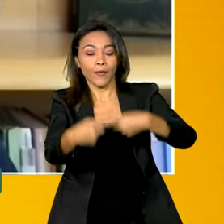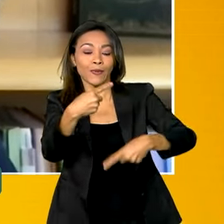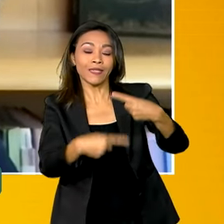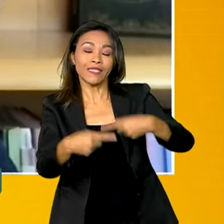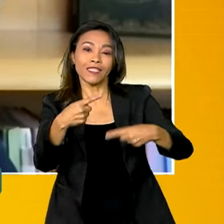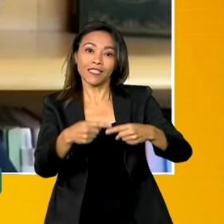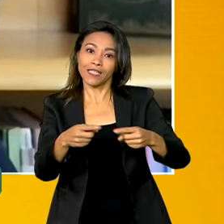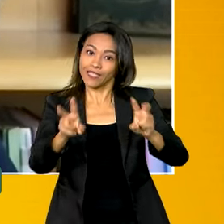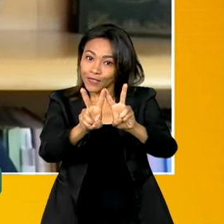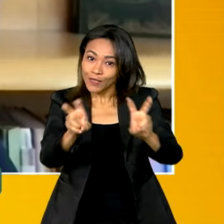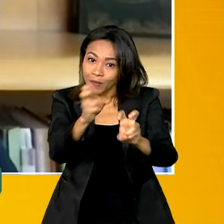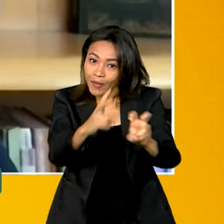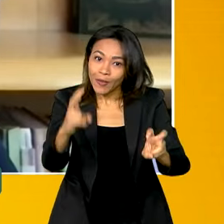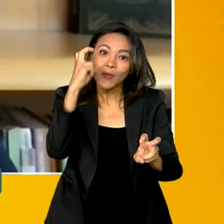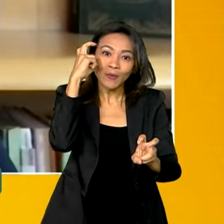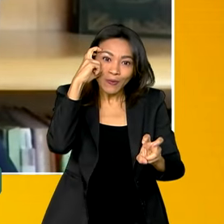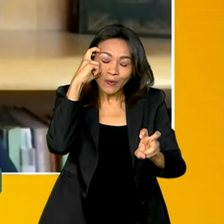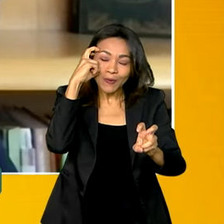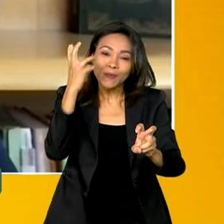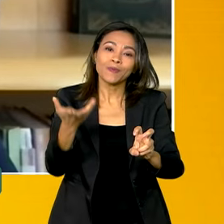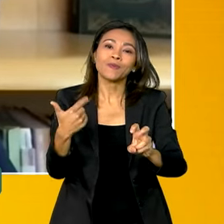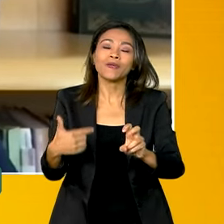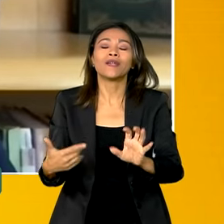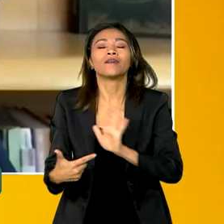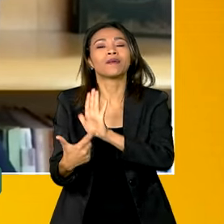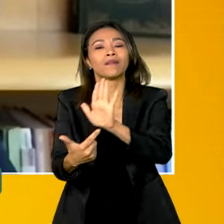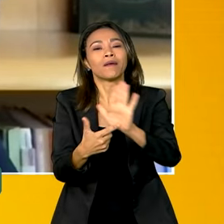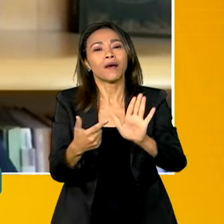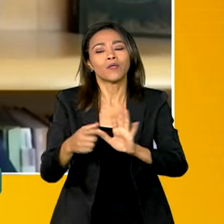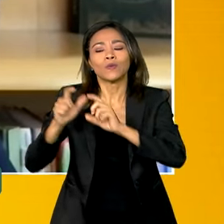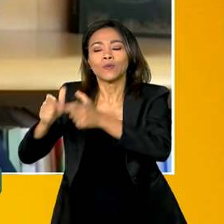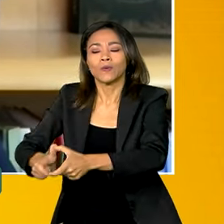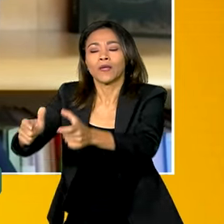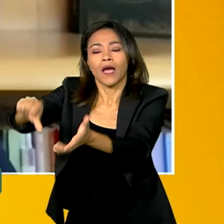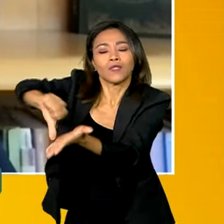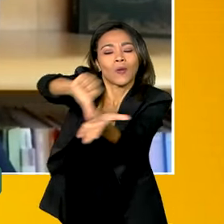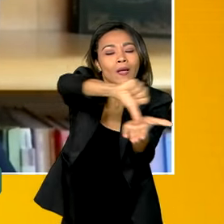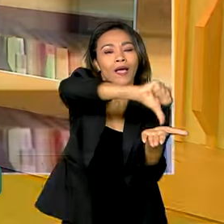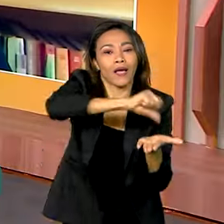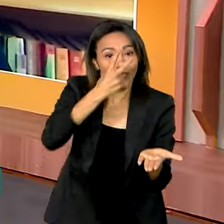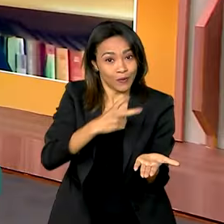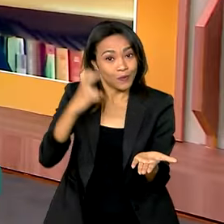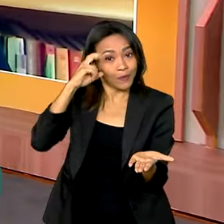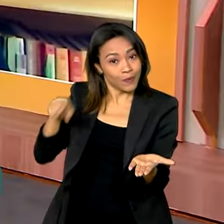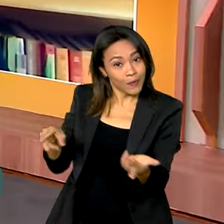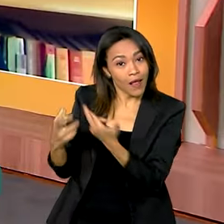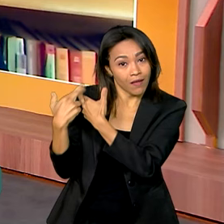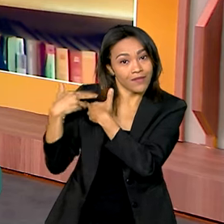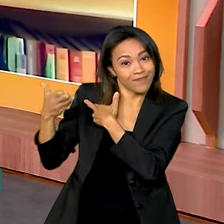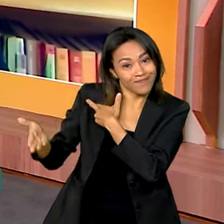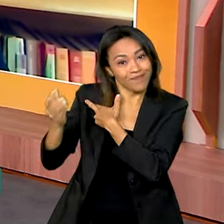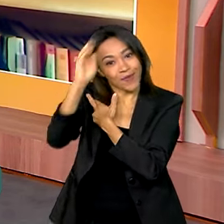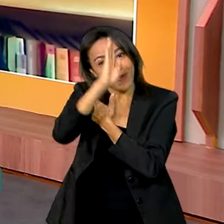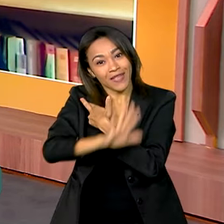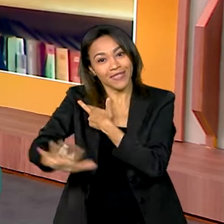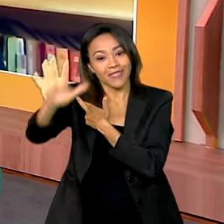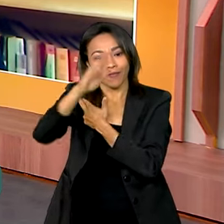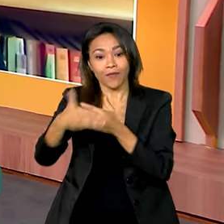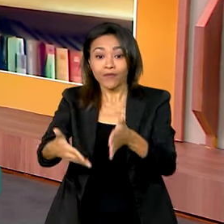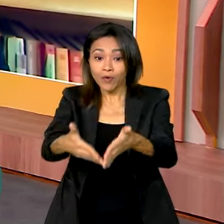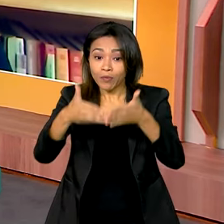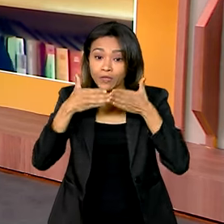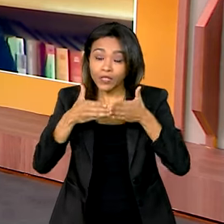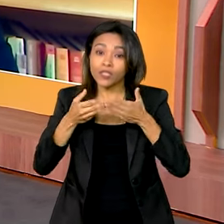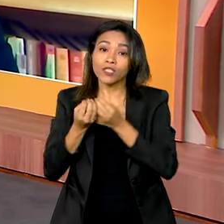viva, tão aguardada por todos os pontos e pontões de cultura pelo nosso Brasil. Ministra, eu vou pedir pro pessoal jogar aí na tela